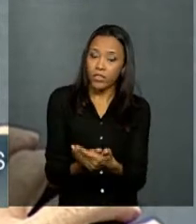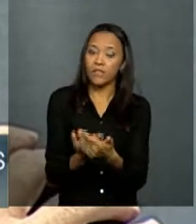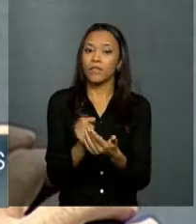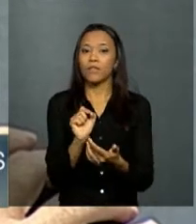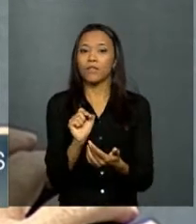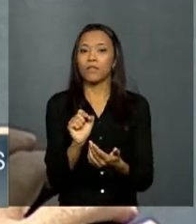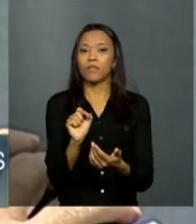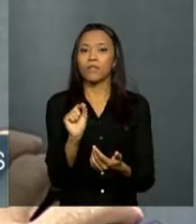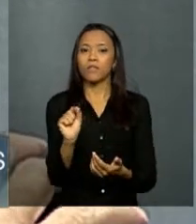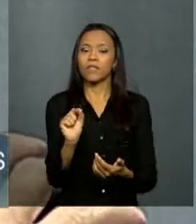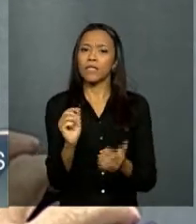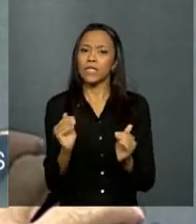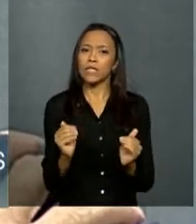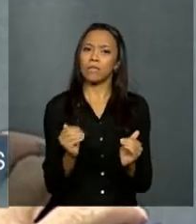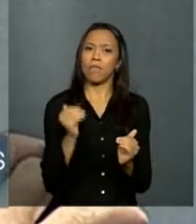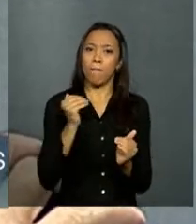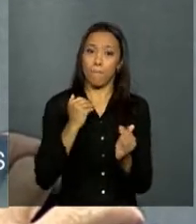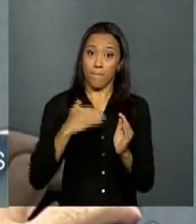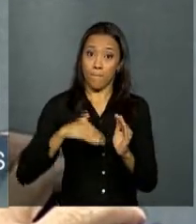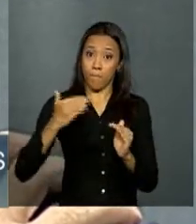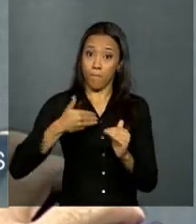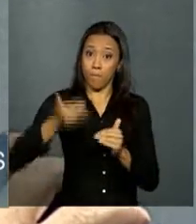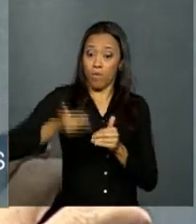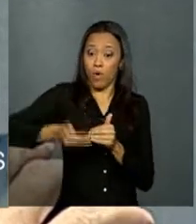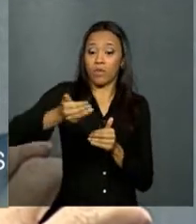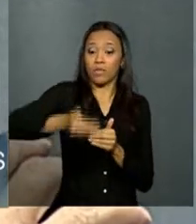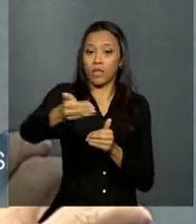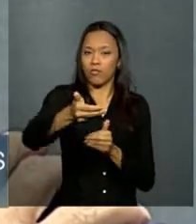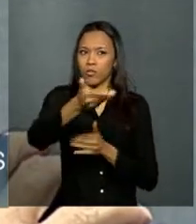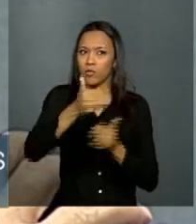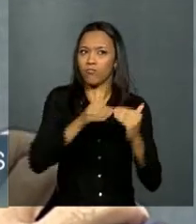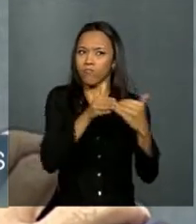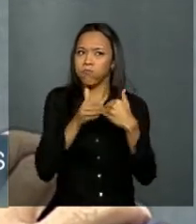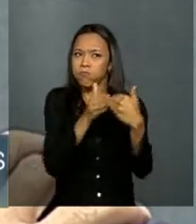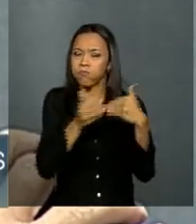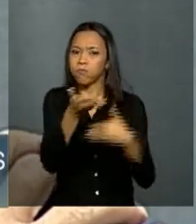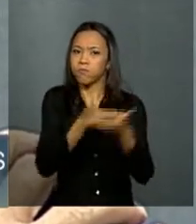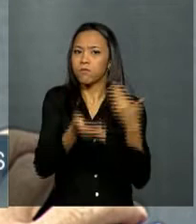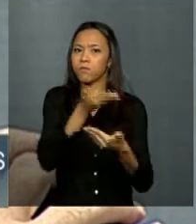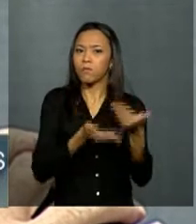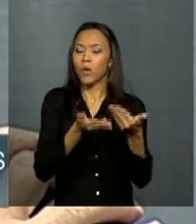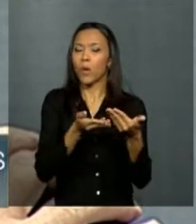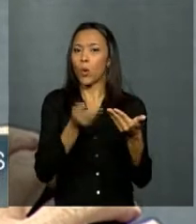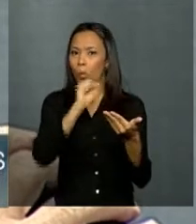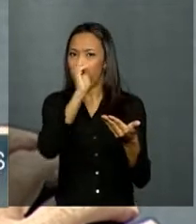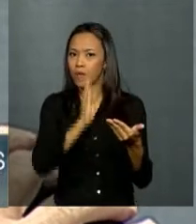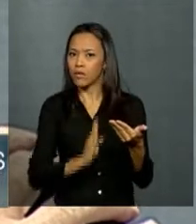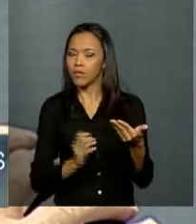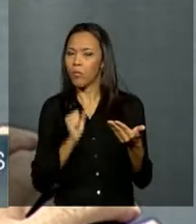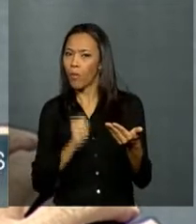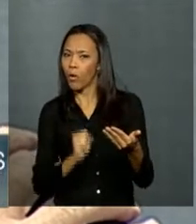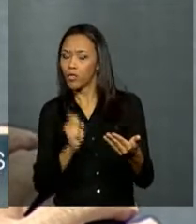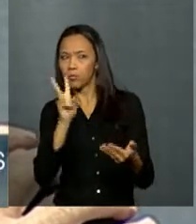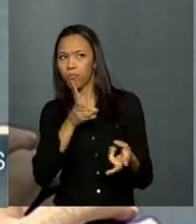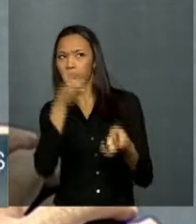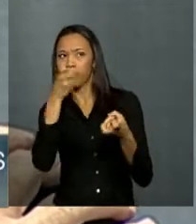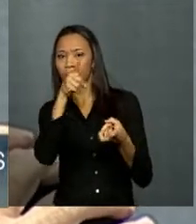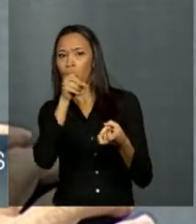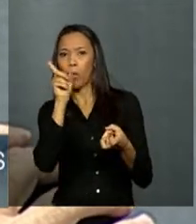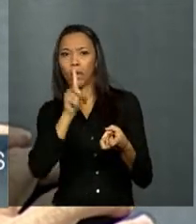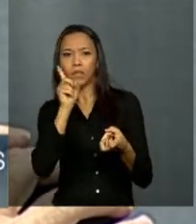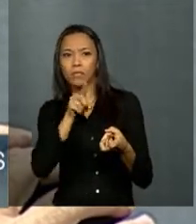ao cabo desse processo de intensificação das relações, o Brasil pode vir a oficialmente considerar os Estados Unidos um